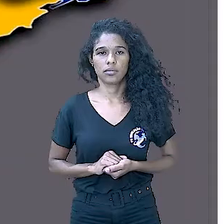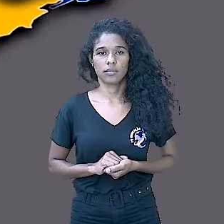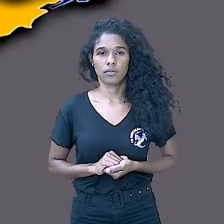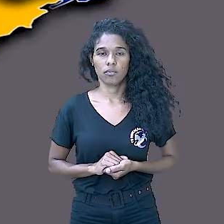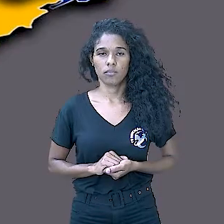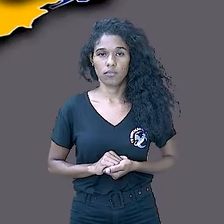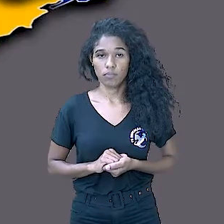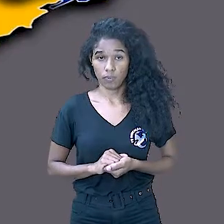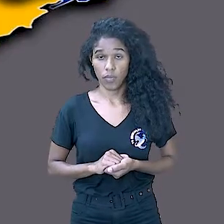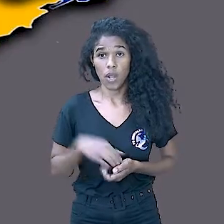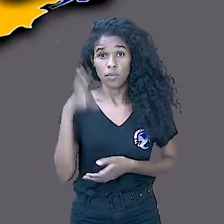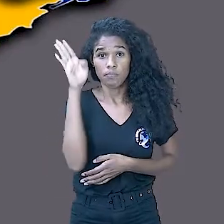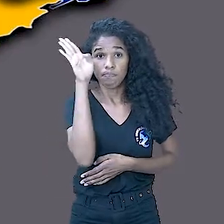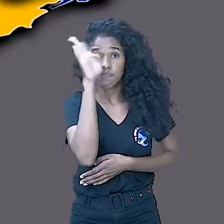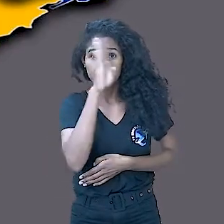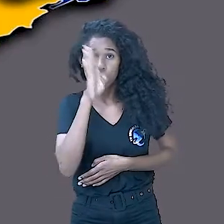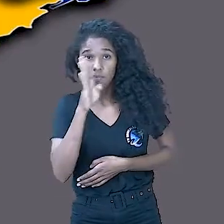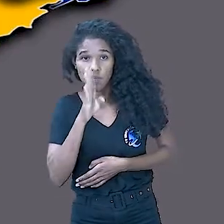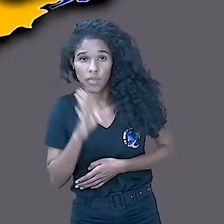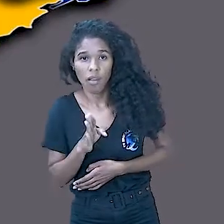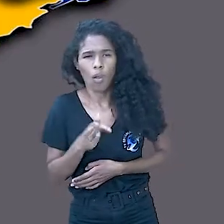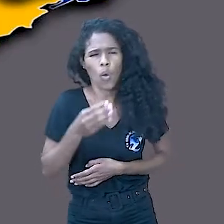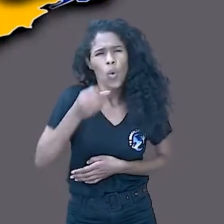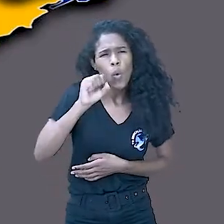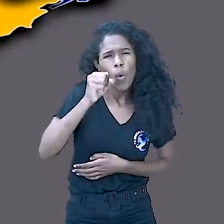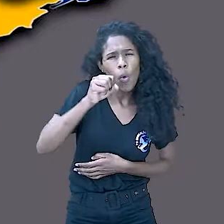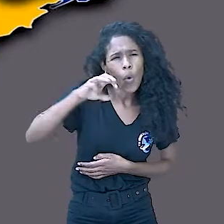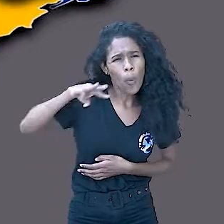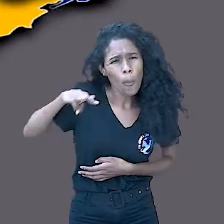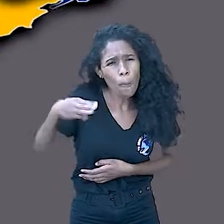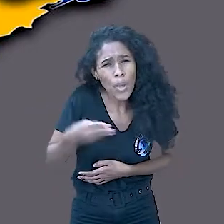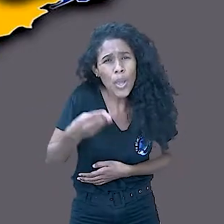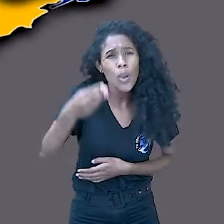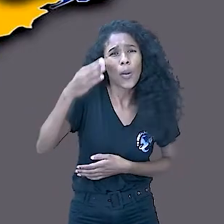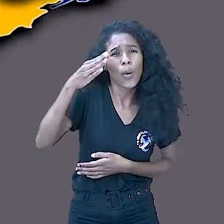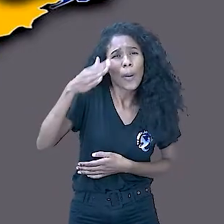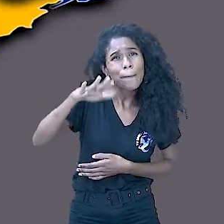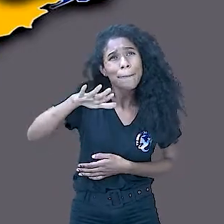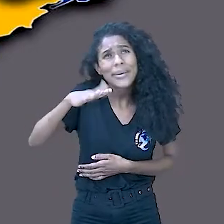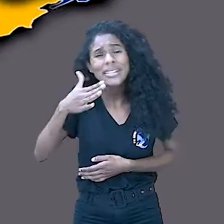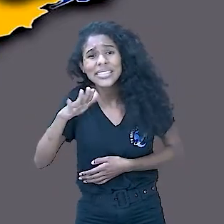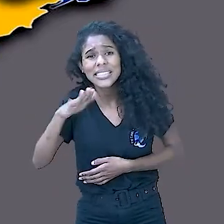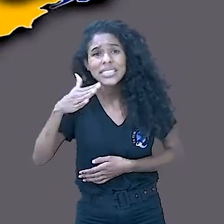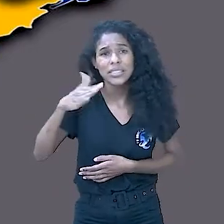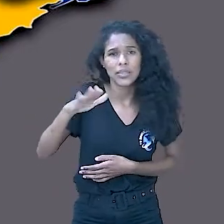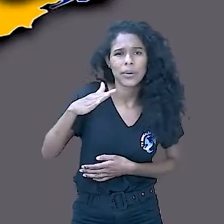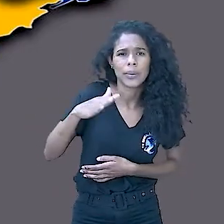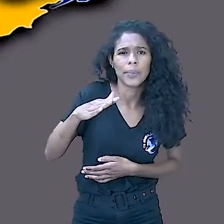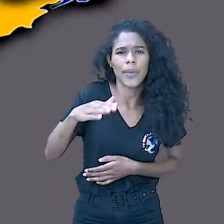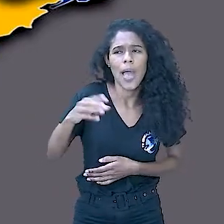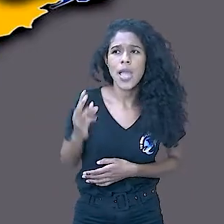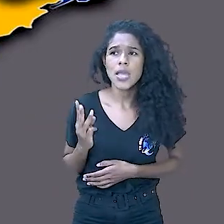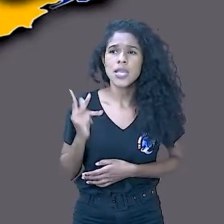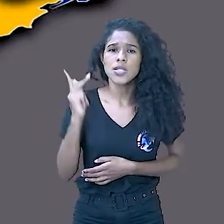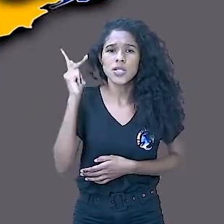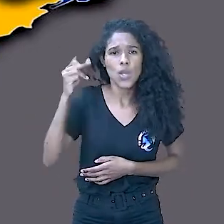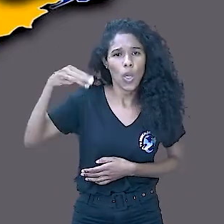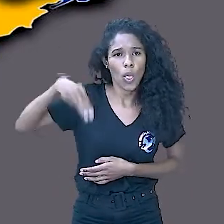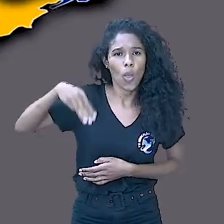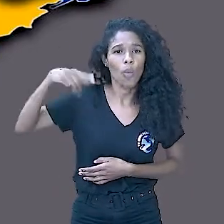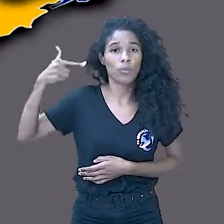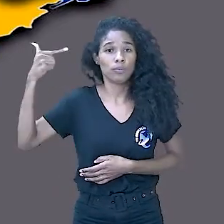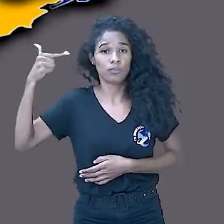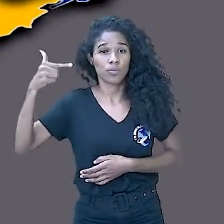O Brasil, com 8 milhões e meio aproximadamente de quilômetros quadrados,